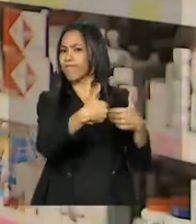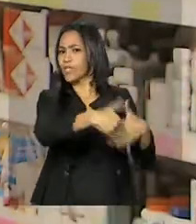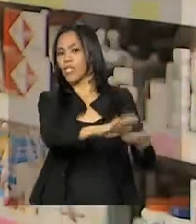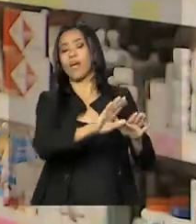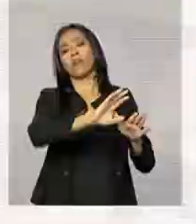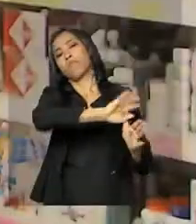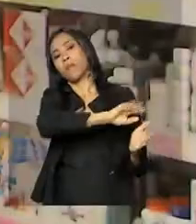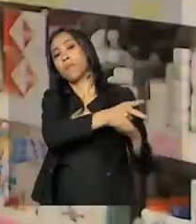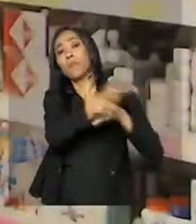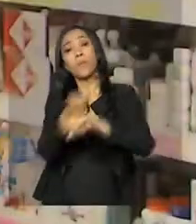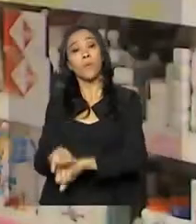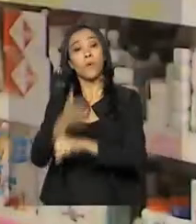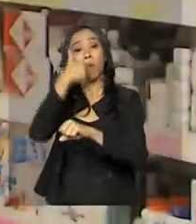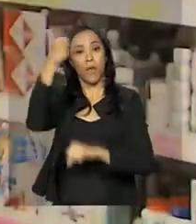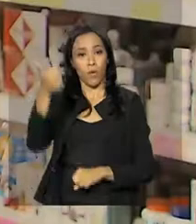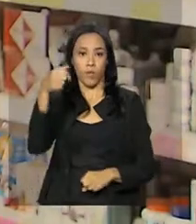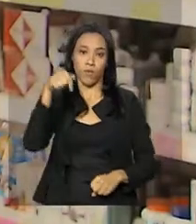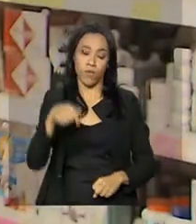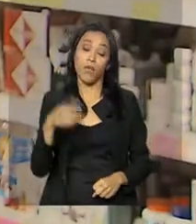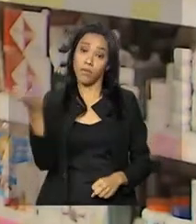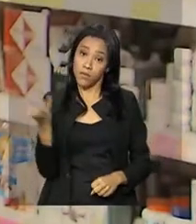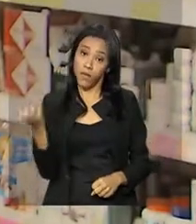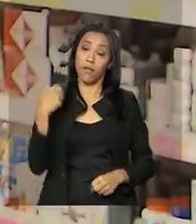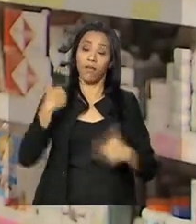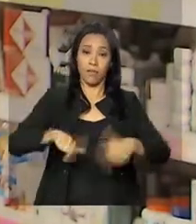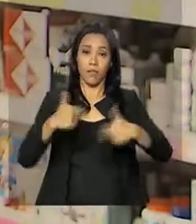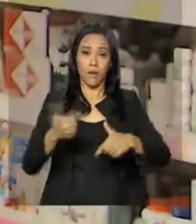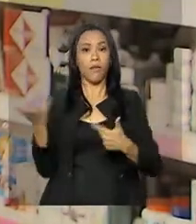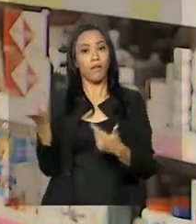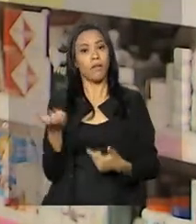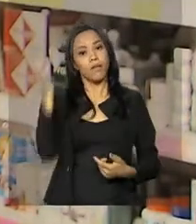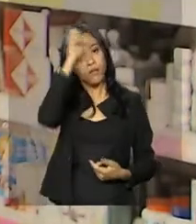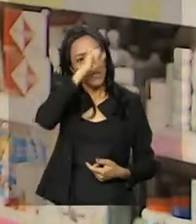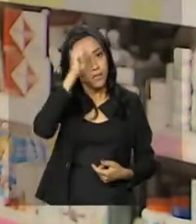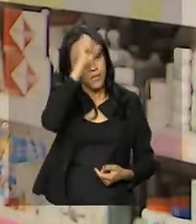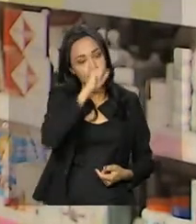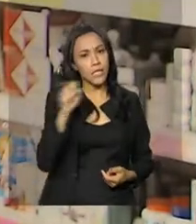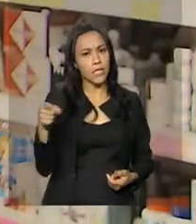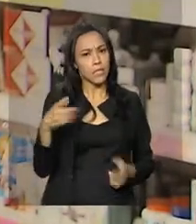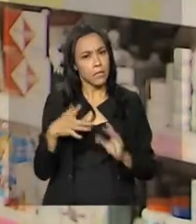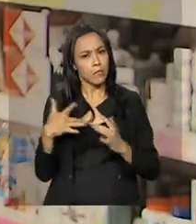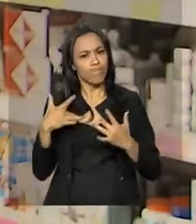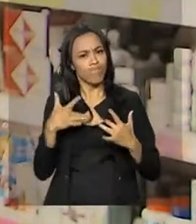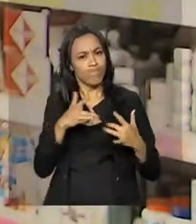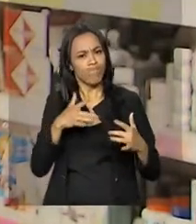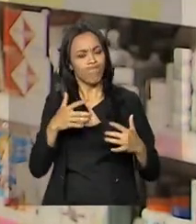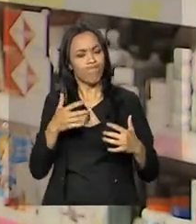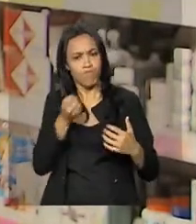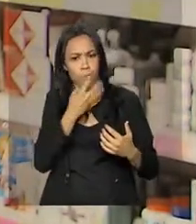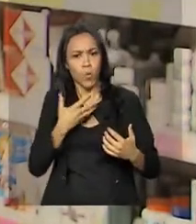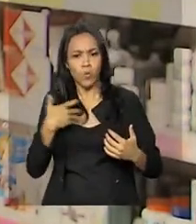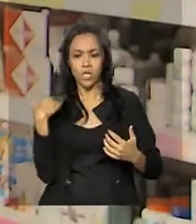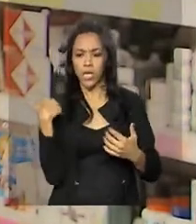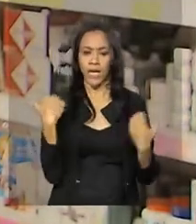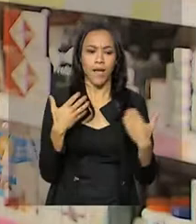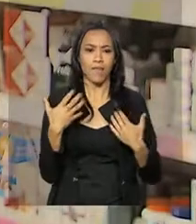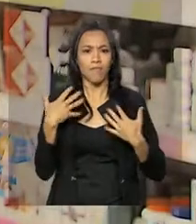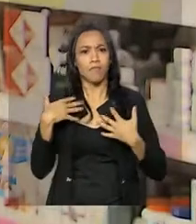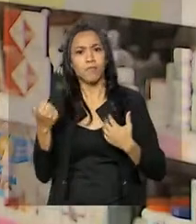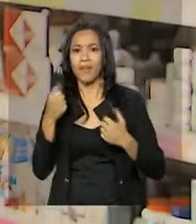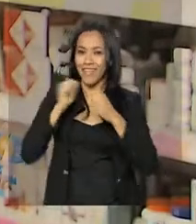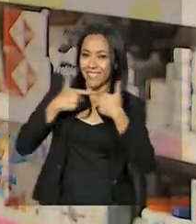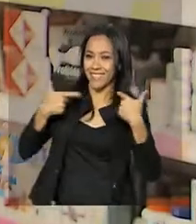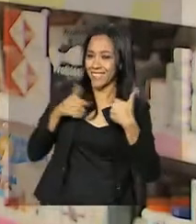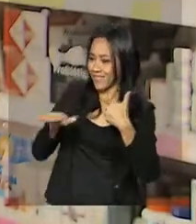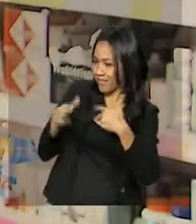busca de algo melhor. Eles querem muito trabalhar, eles querem muito aprender, eles estão muito dispostos. O tempo todo que você chega, eles estão de bom humor,